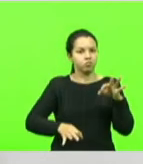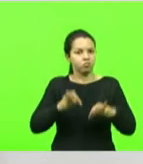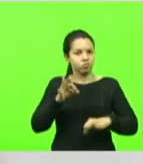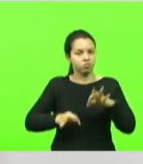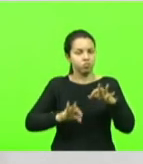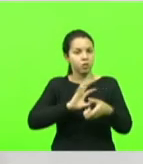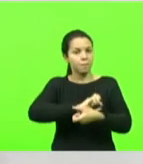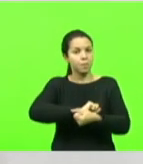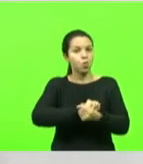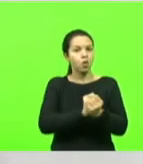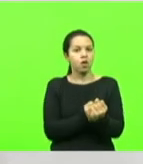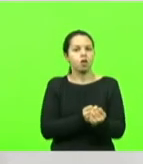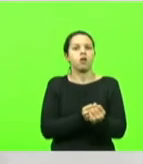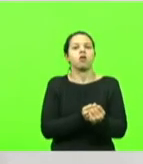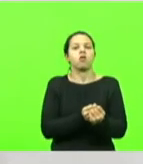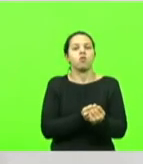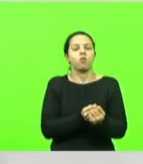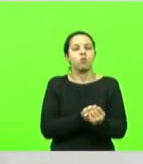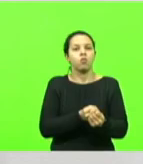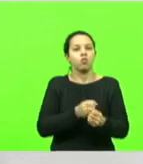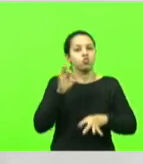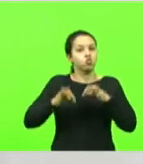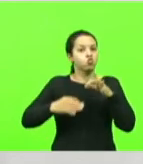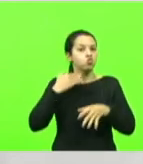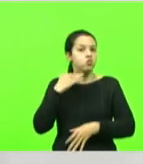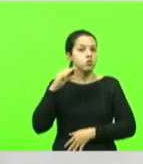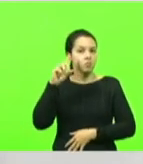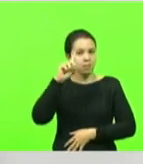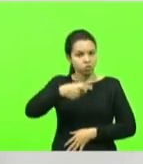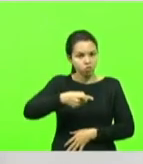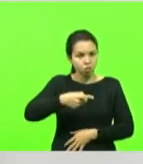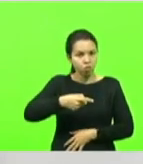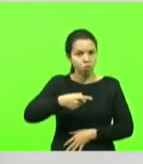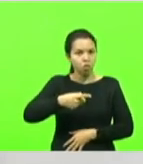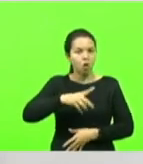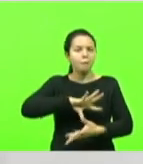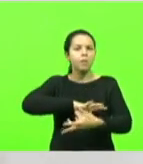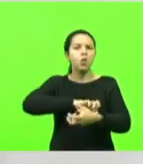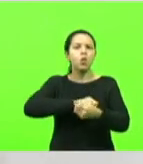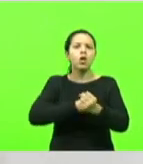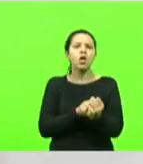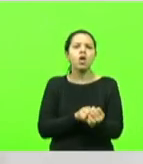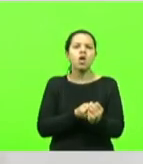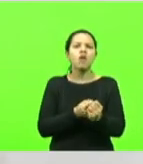determinado. O juiz determinou o bloqueio. Mas que bloqueio foi feito?